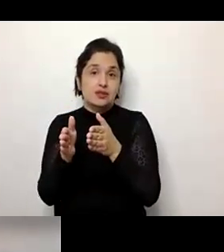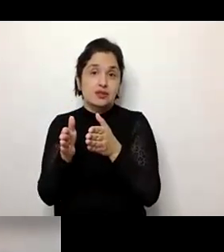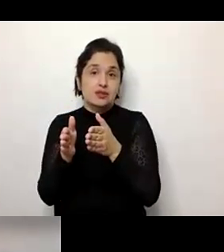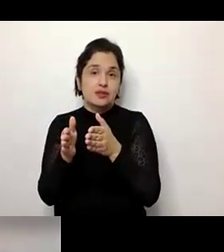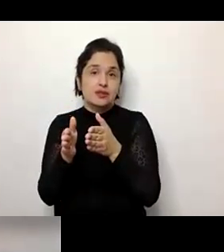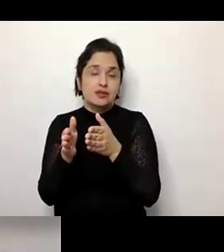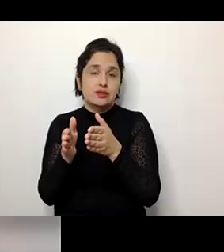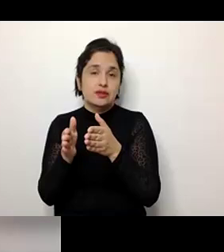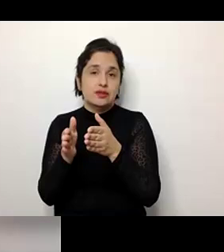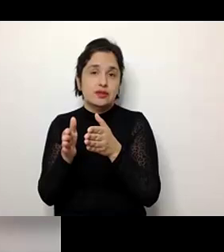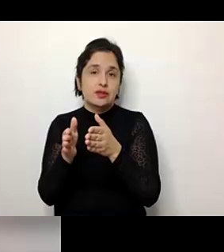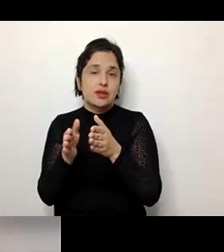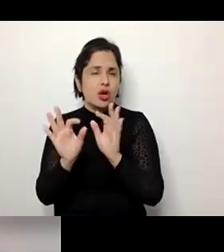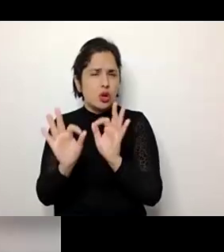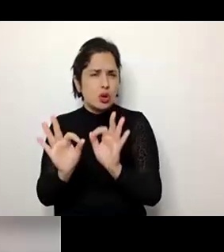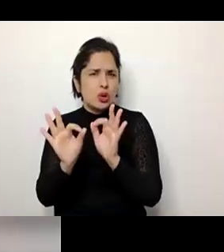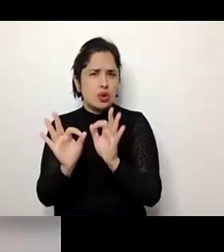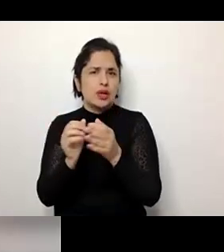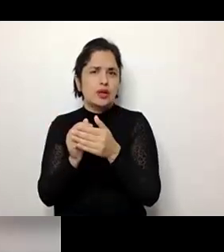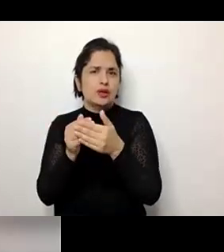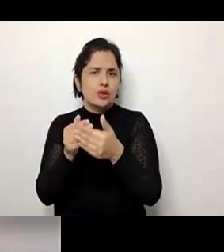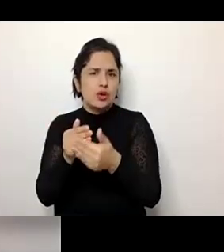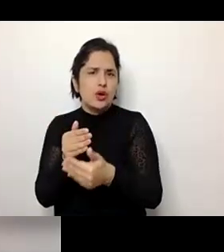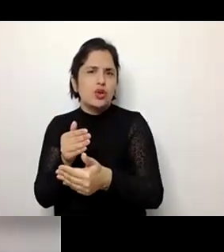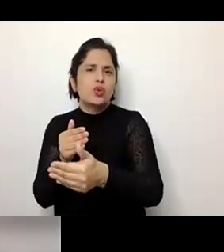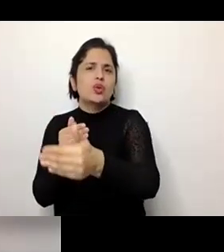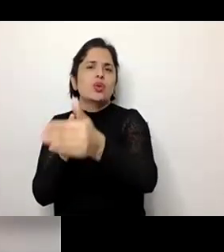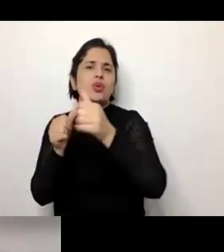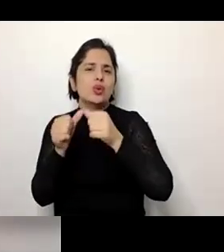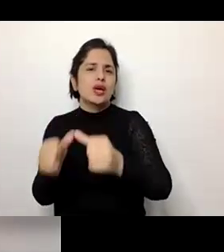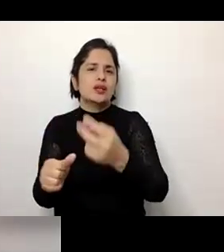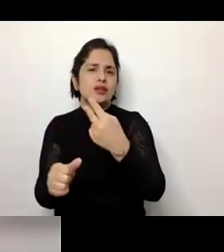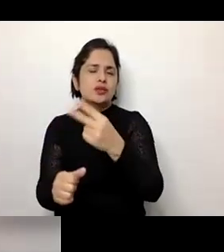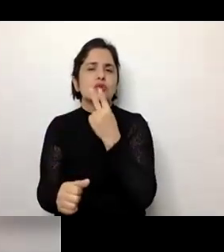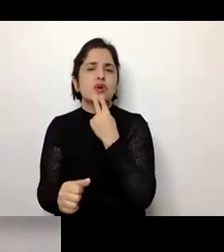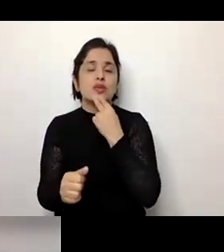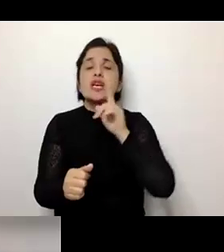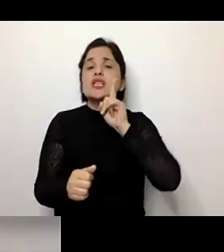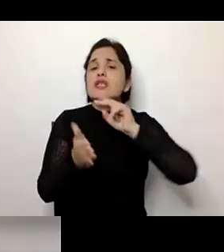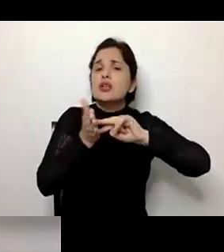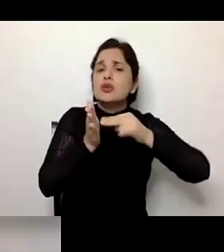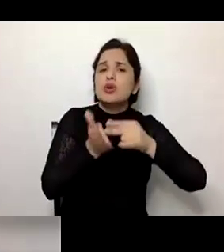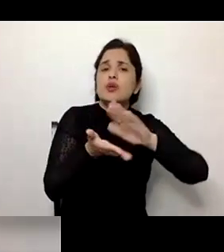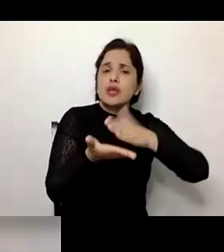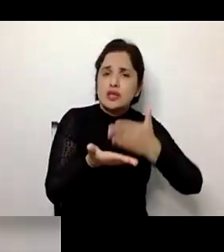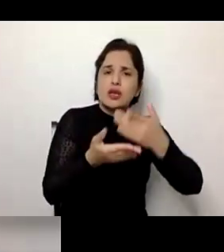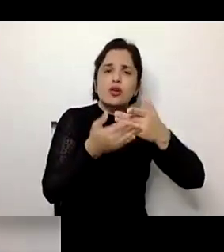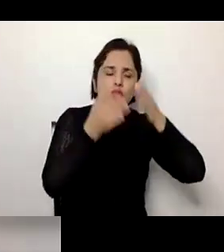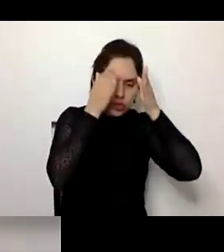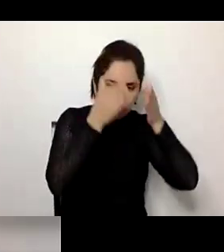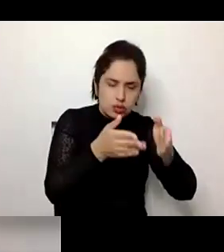de saúde adequado, ao longo da sua vida, teve um problema de saúde, foi tratado, teve uma